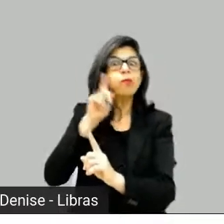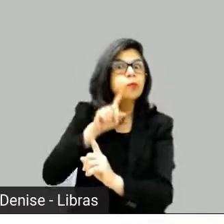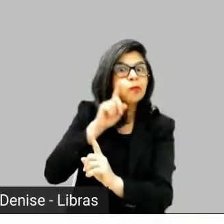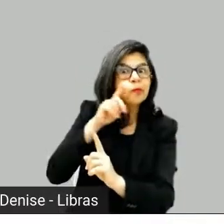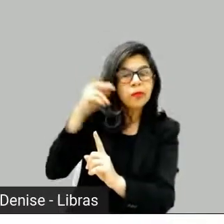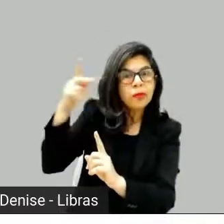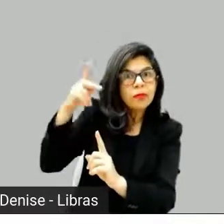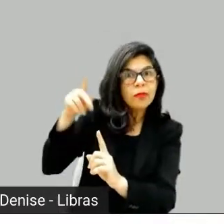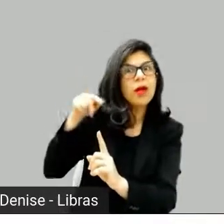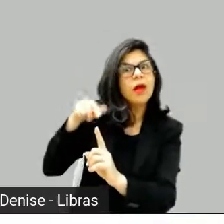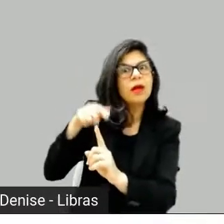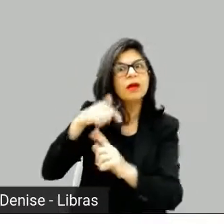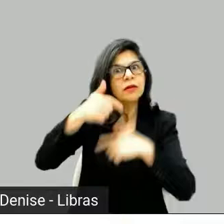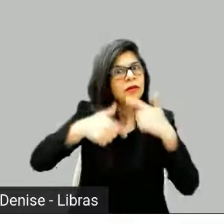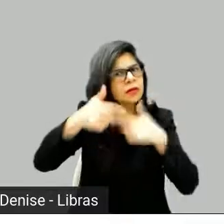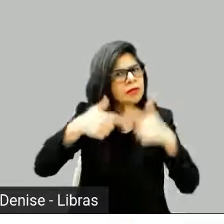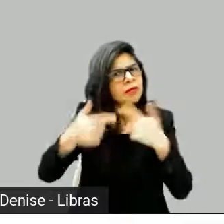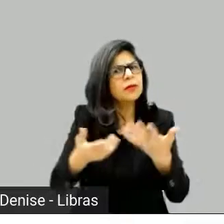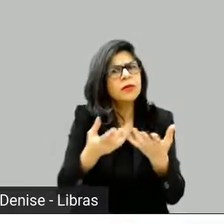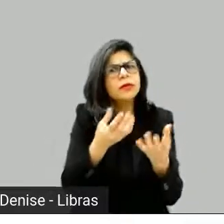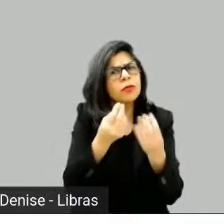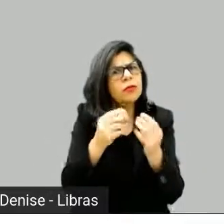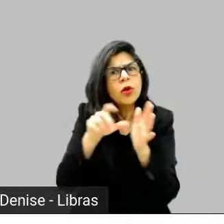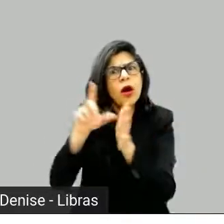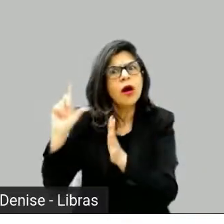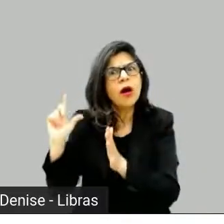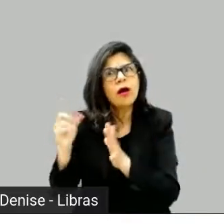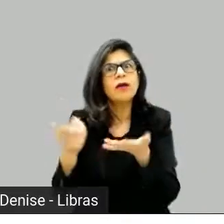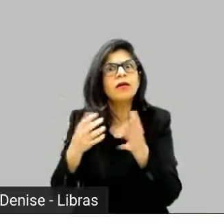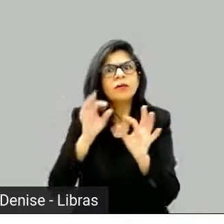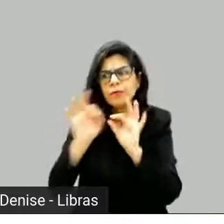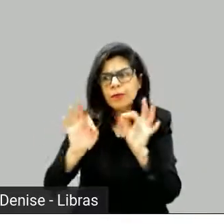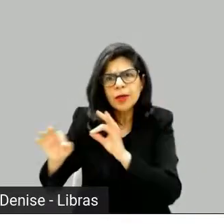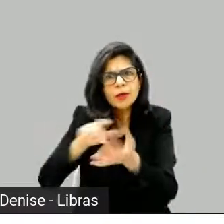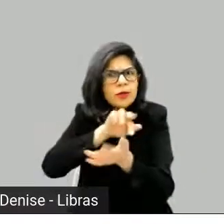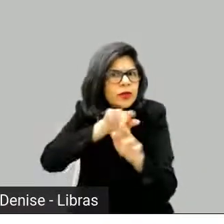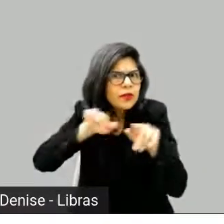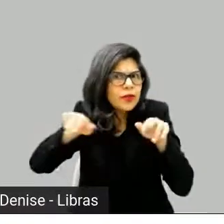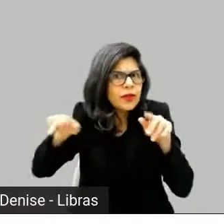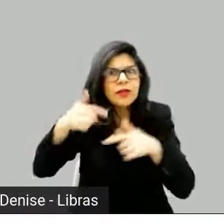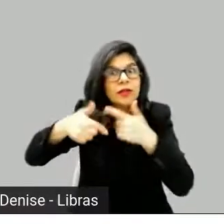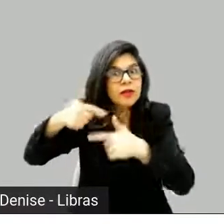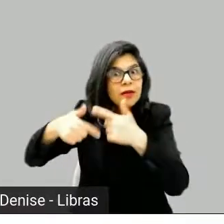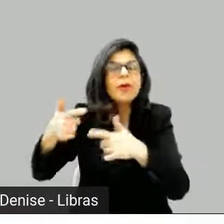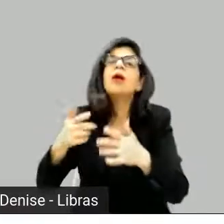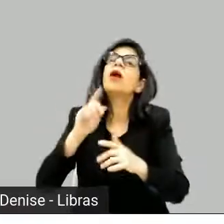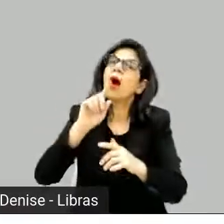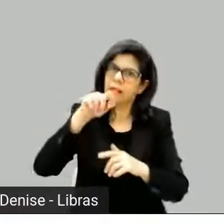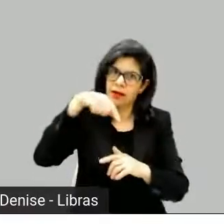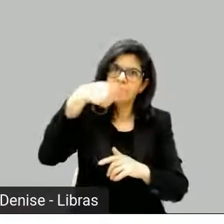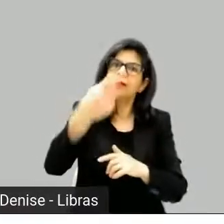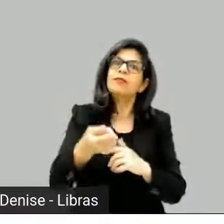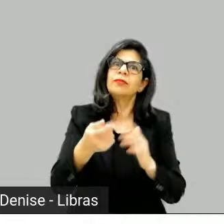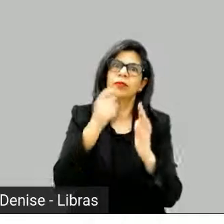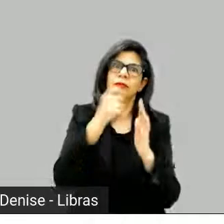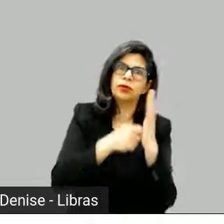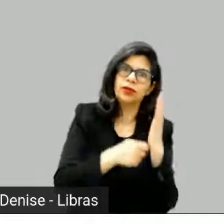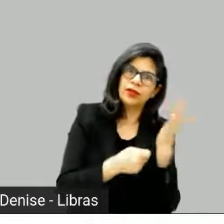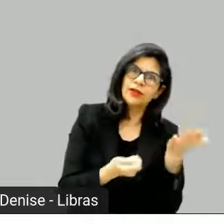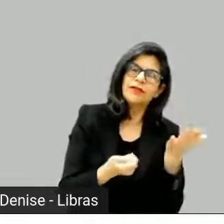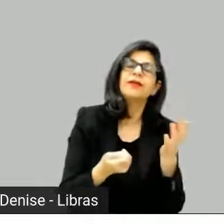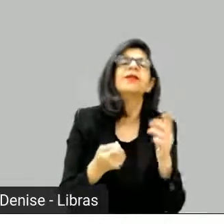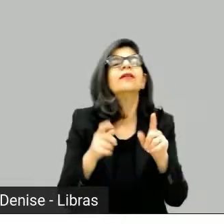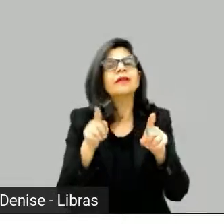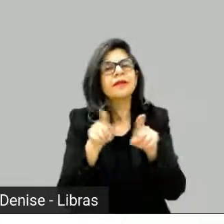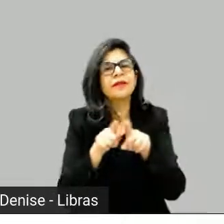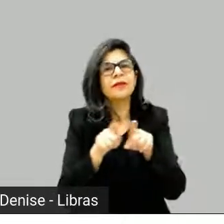Mad Men, ele bateu em 200 portas antes de aceitar. E, por sua vez, o David Chase do Sopranos é a mesma coisa.